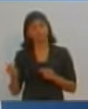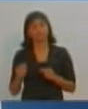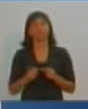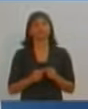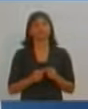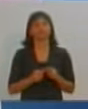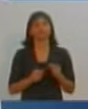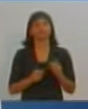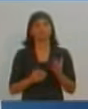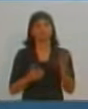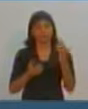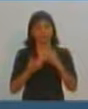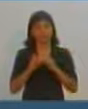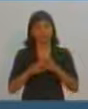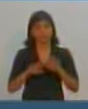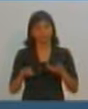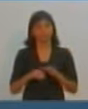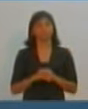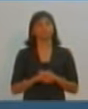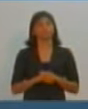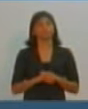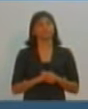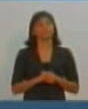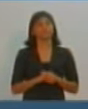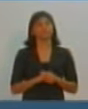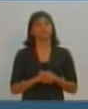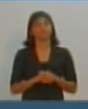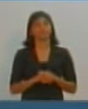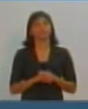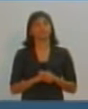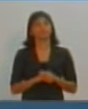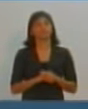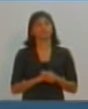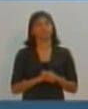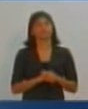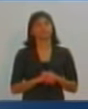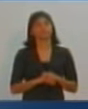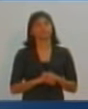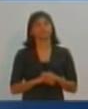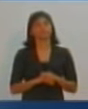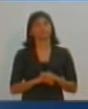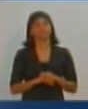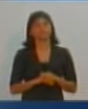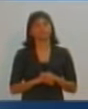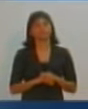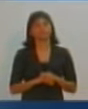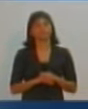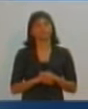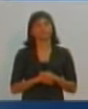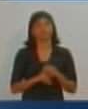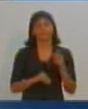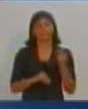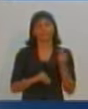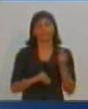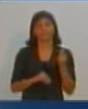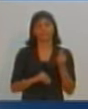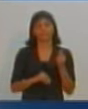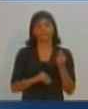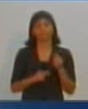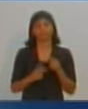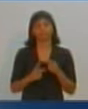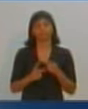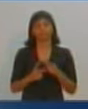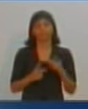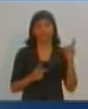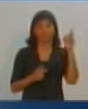que vai combatê-la. Ok, candidato. Bugalho, 30 segundos de réplica. A corrupção é um mal que está